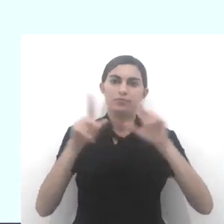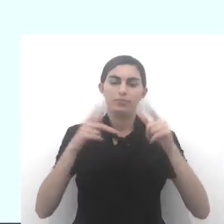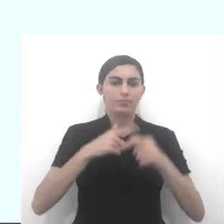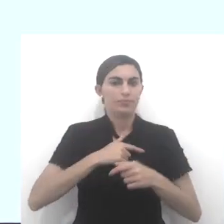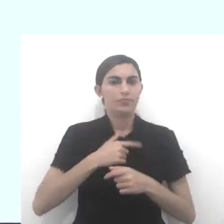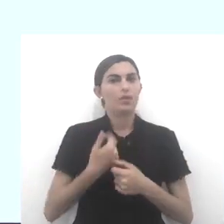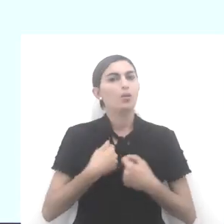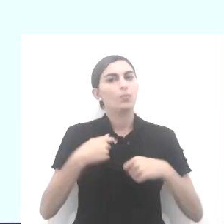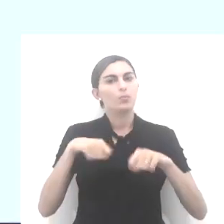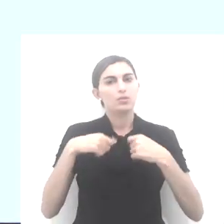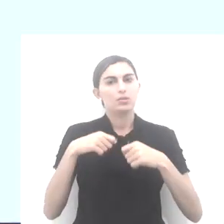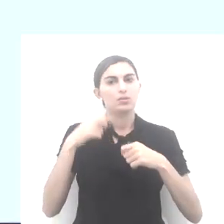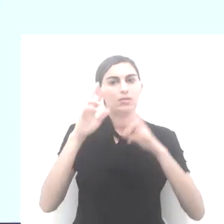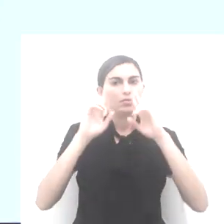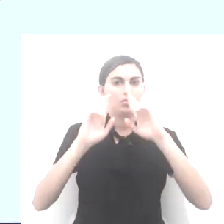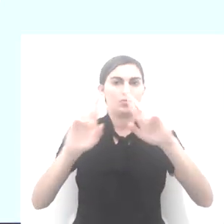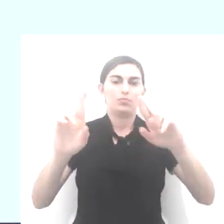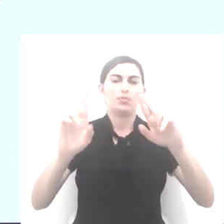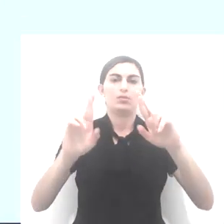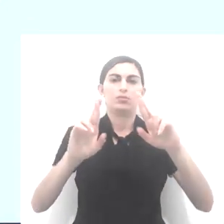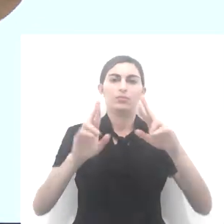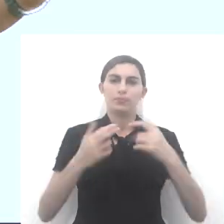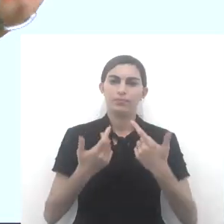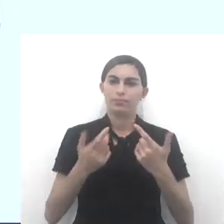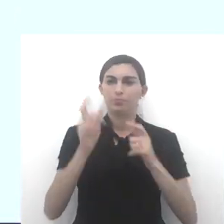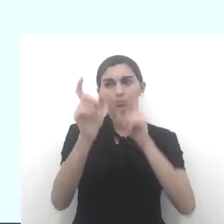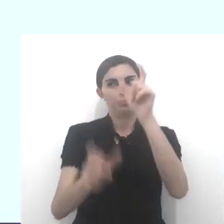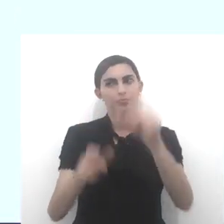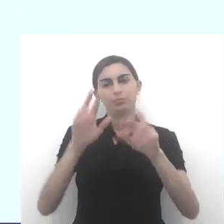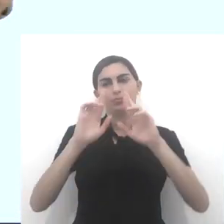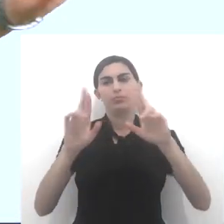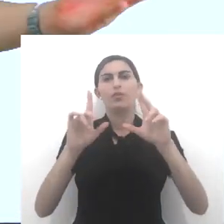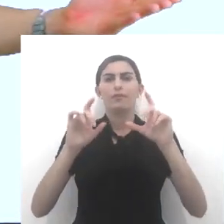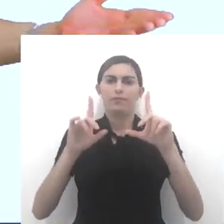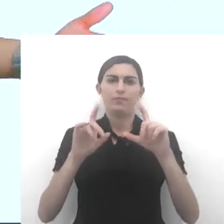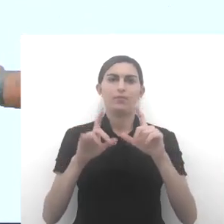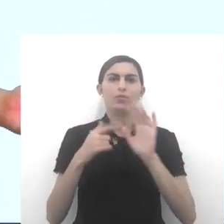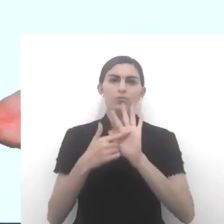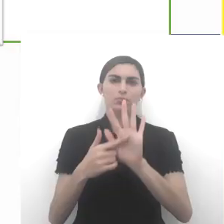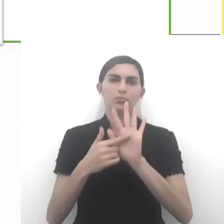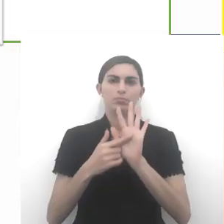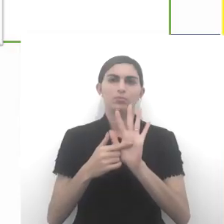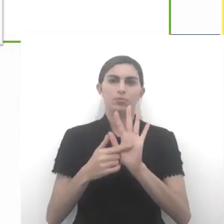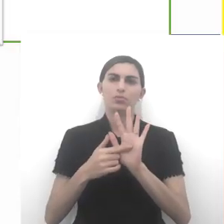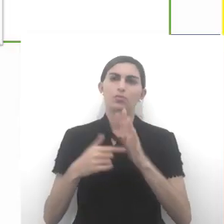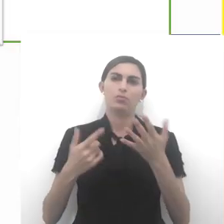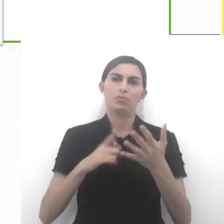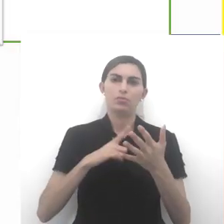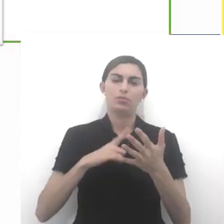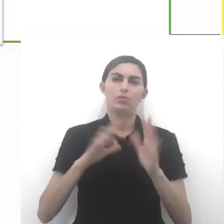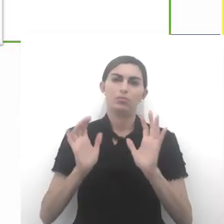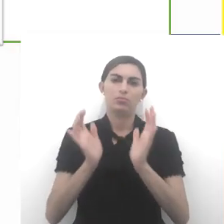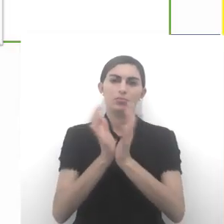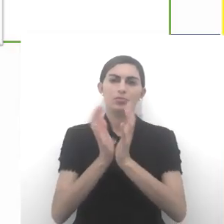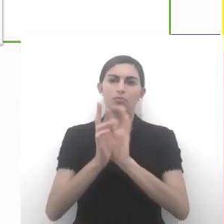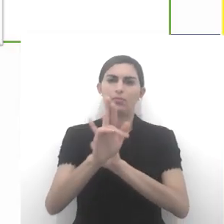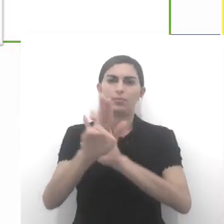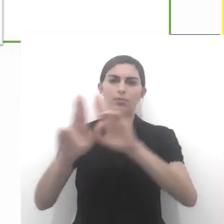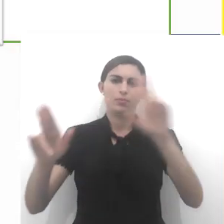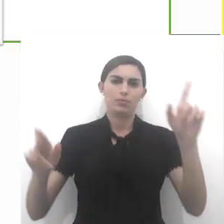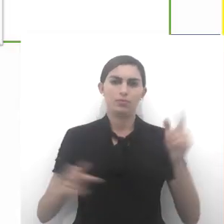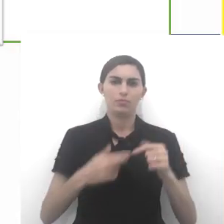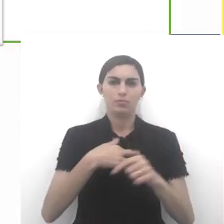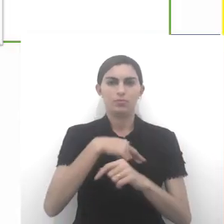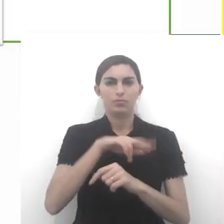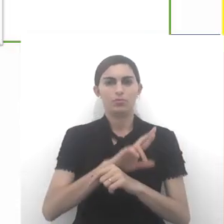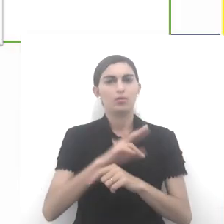de mim. Então, eu devo ter a ele respeito. Esta fotografia está mostrando o quê? Membros de várias